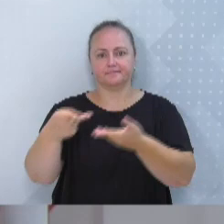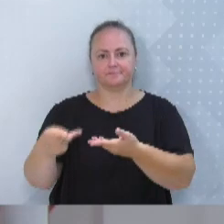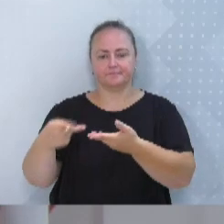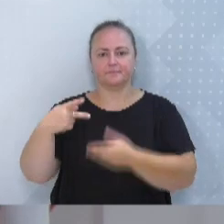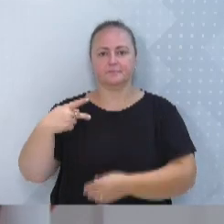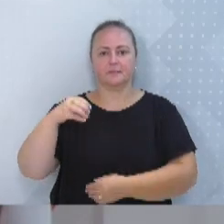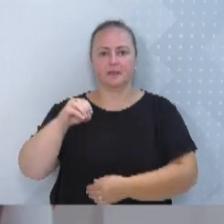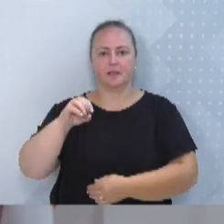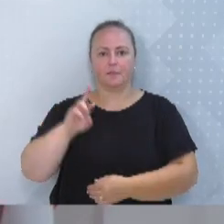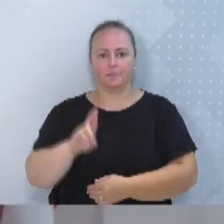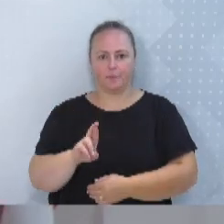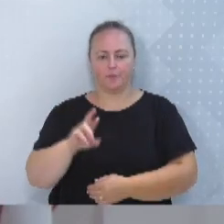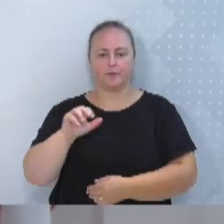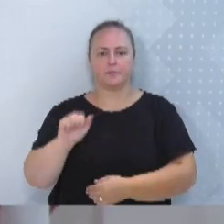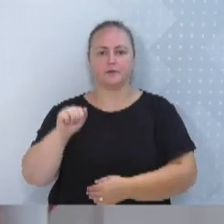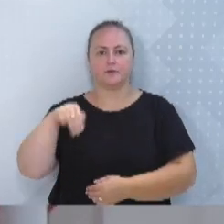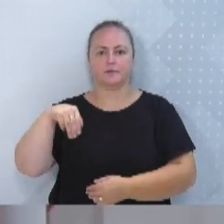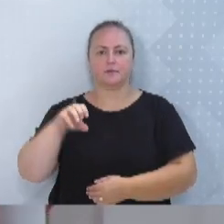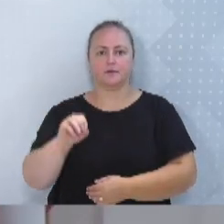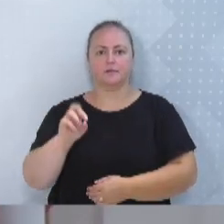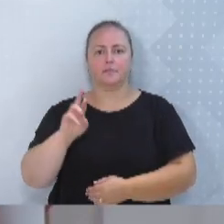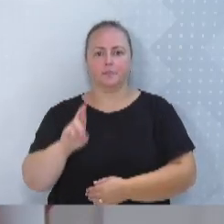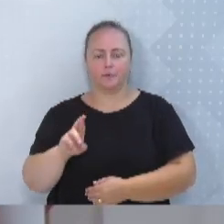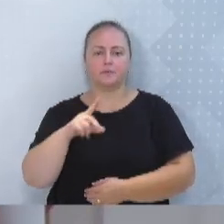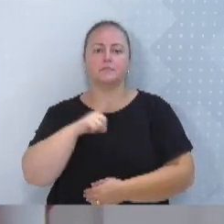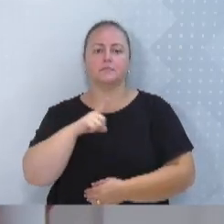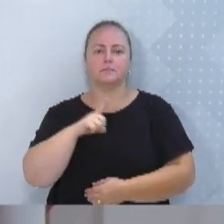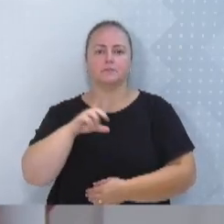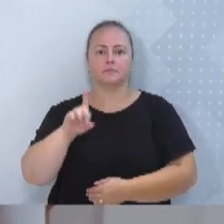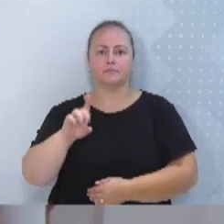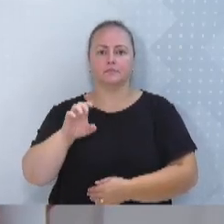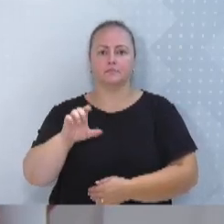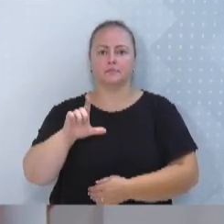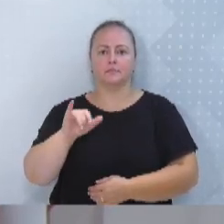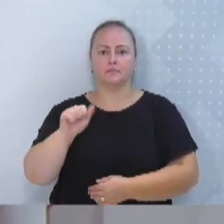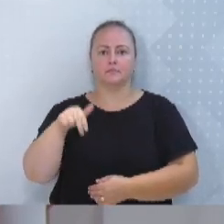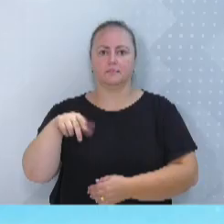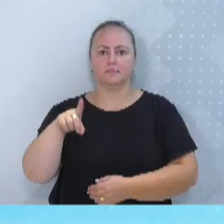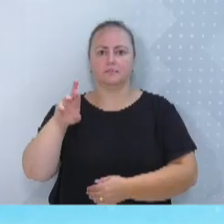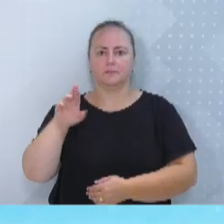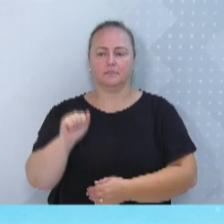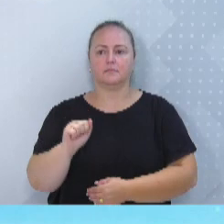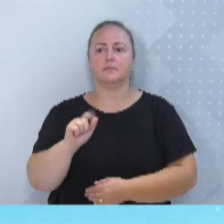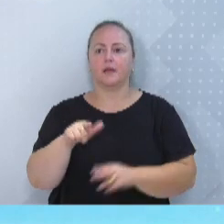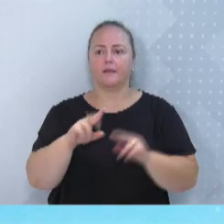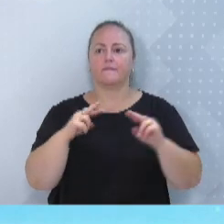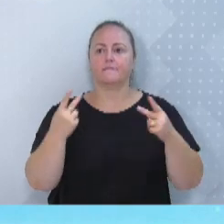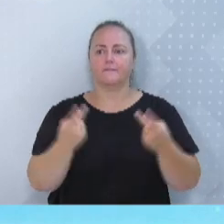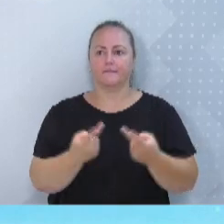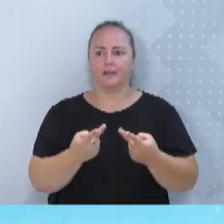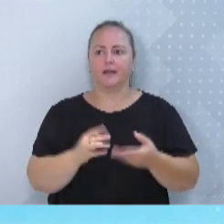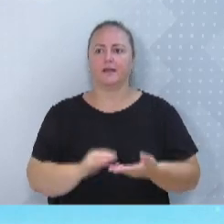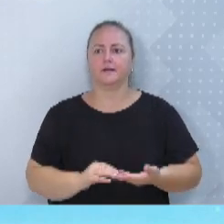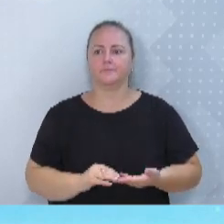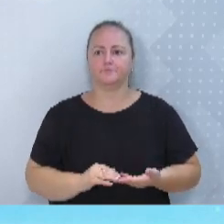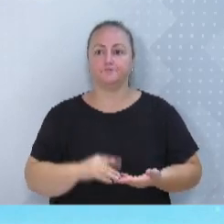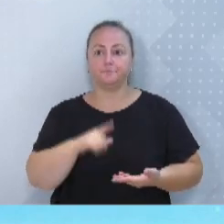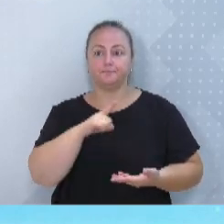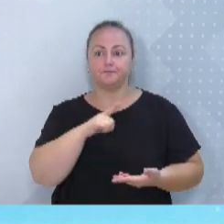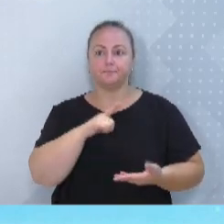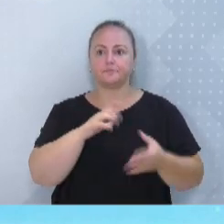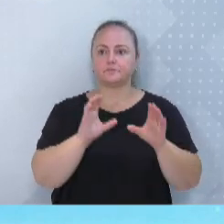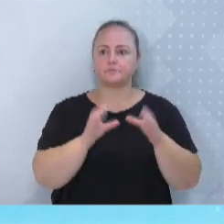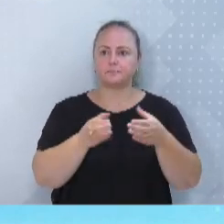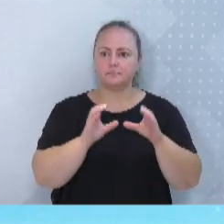bairro da Velha, onde fomos atendidos pela Deleandra e a Sônia, que atendem crianças e adolescentes no serviço de convivência e